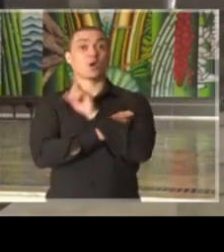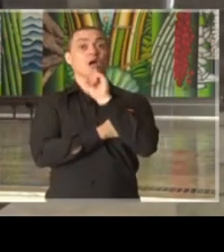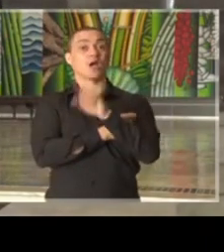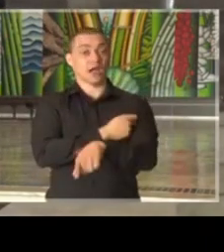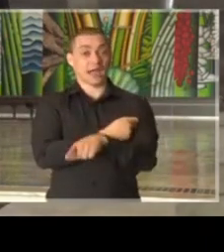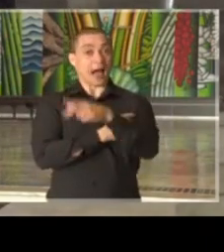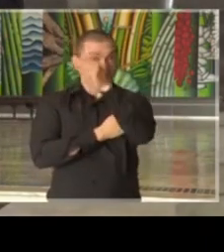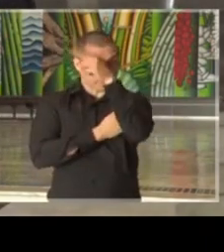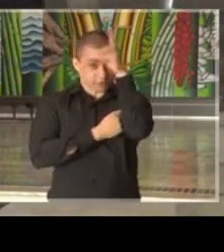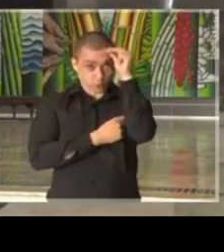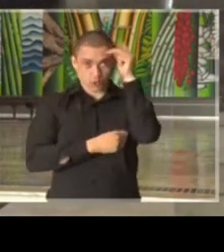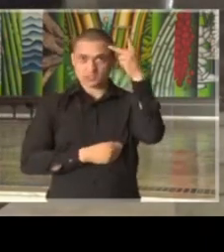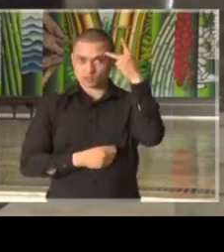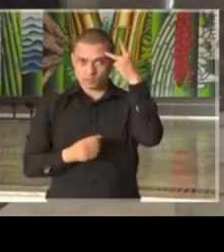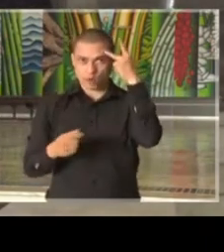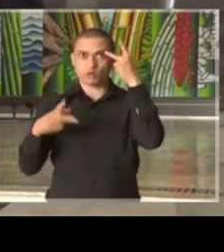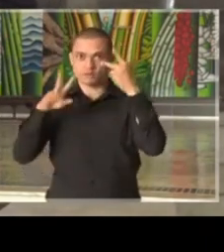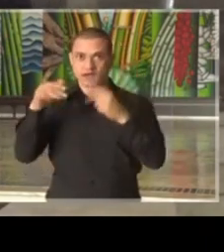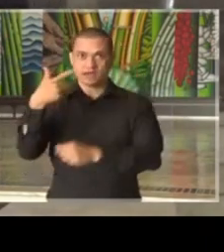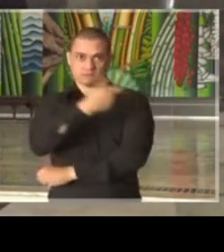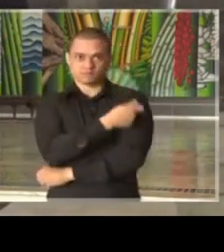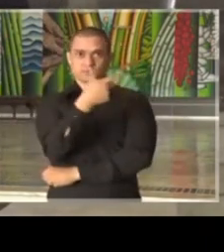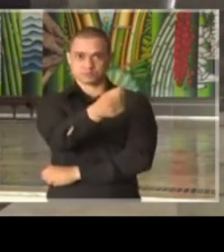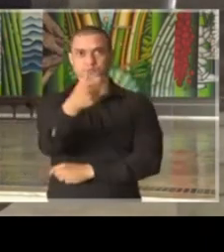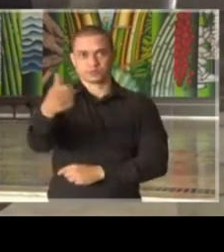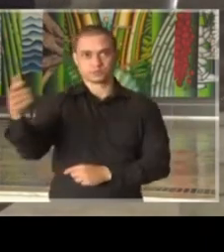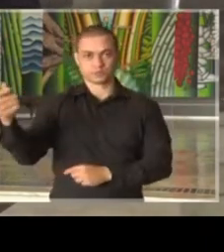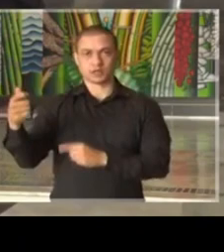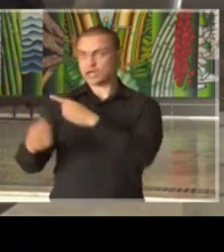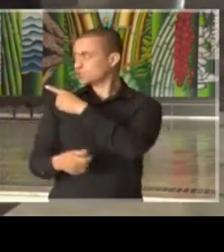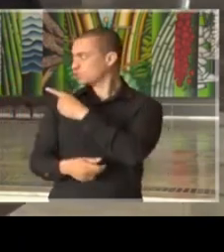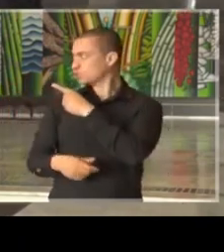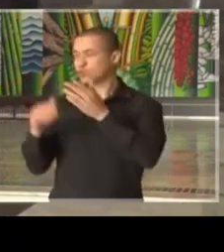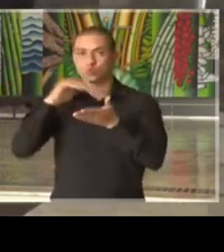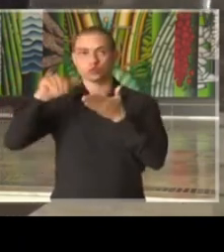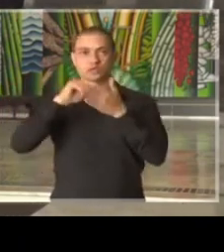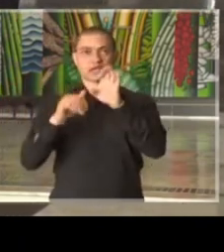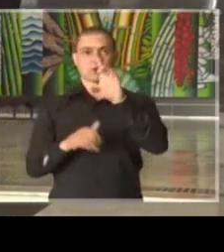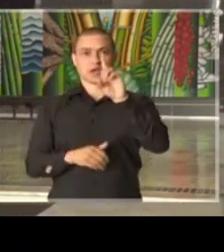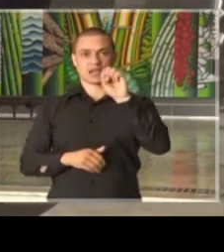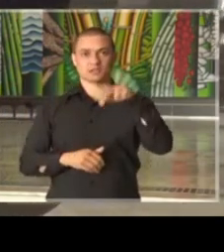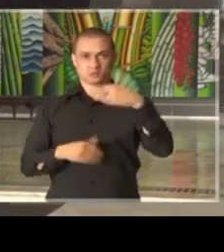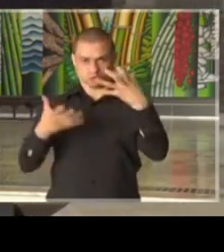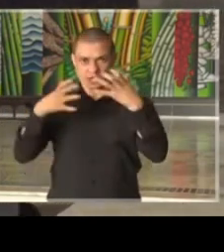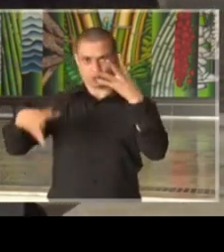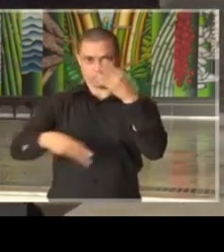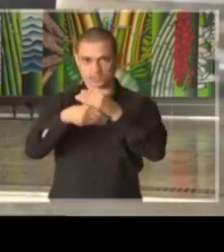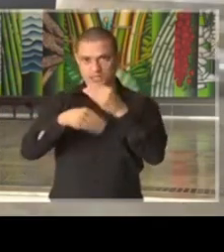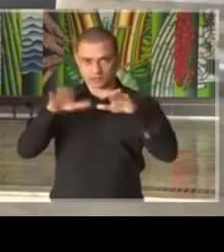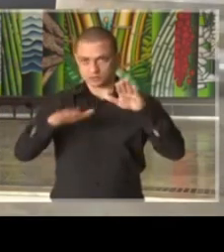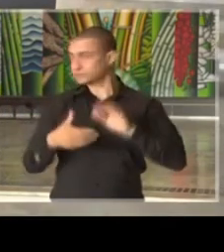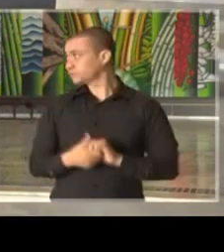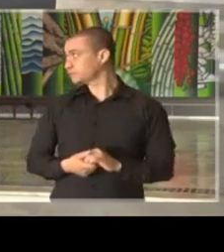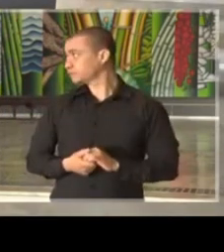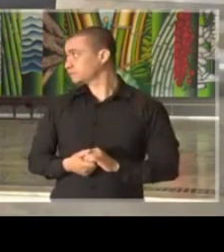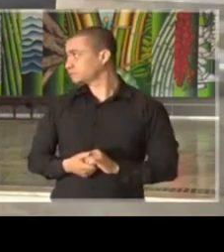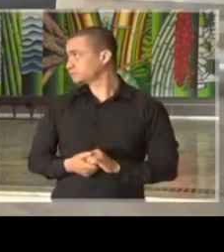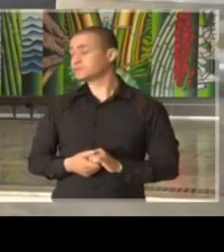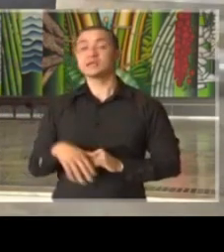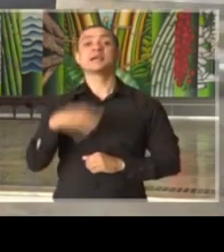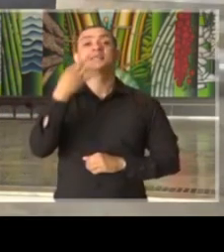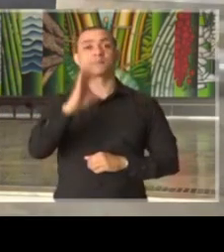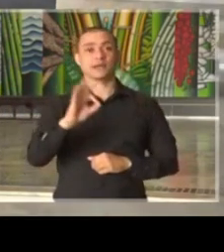Prefeitura de São Paulo e acho que, talvez, o Edson queira complementar, por favor. Exatamente.